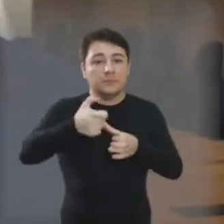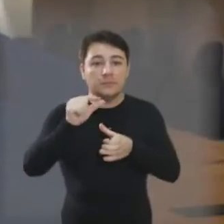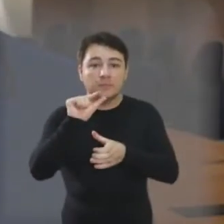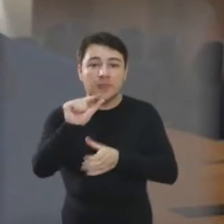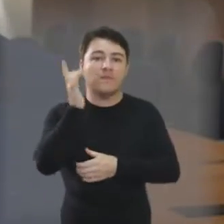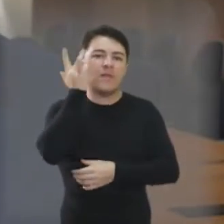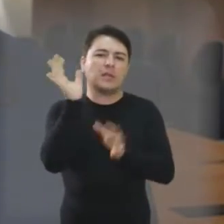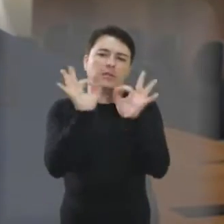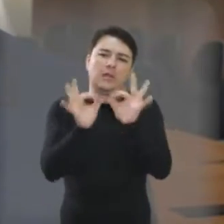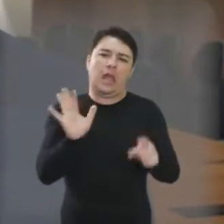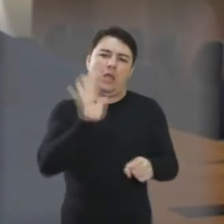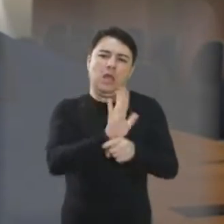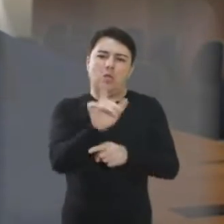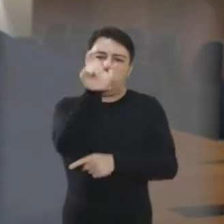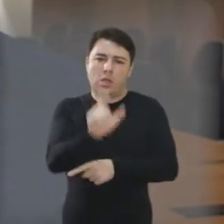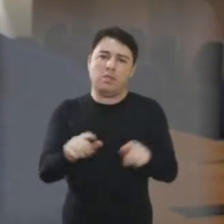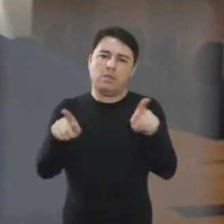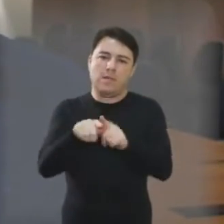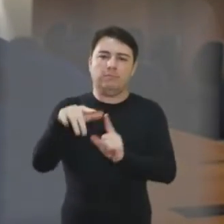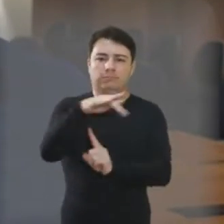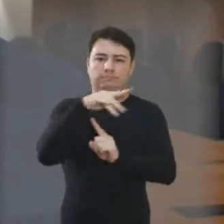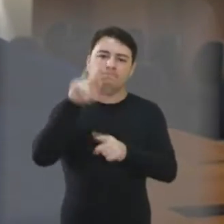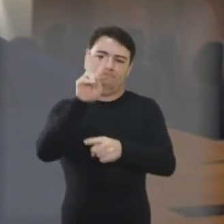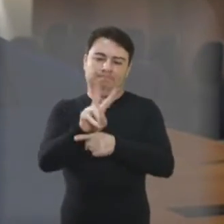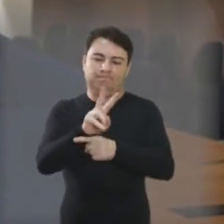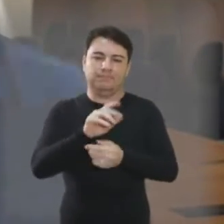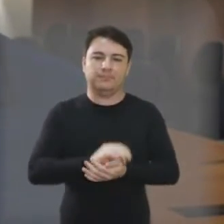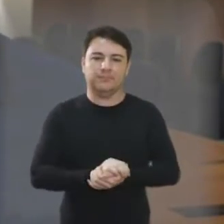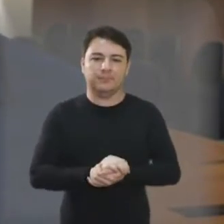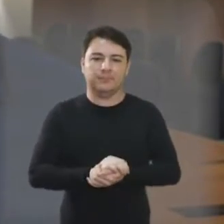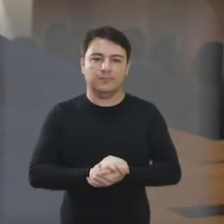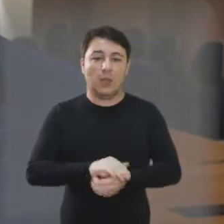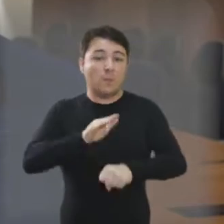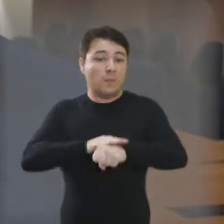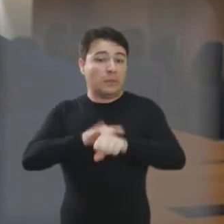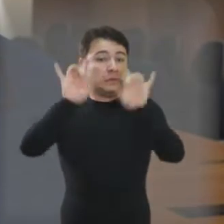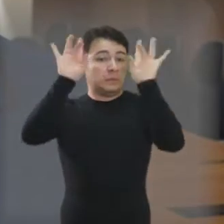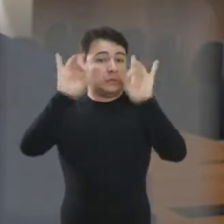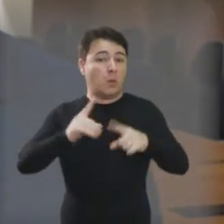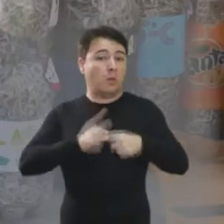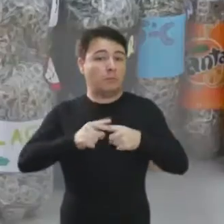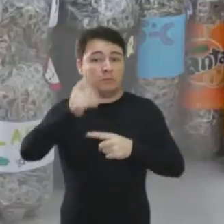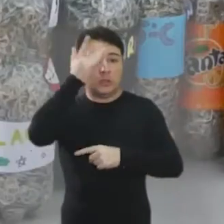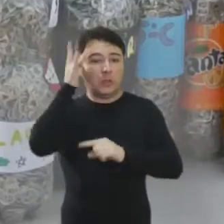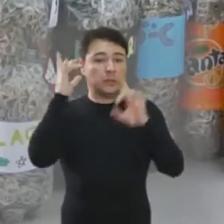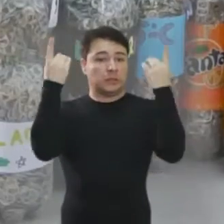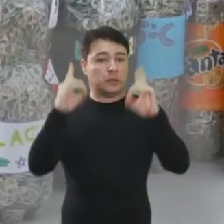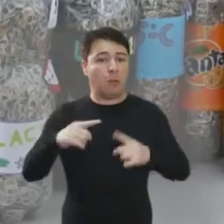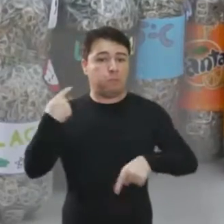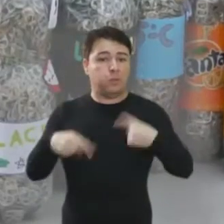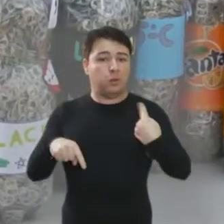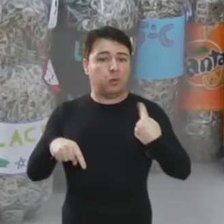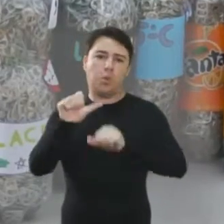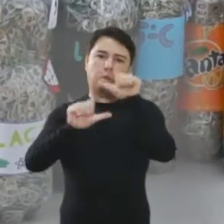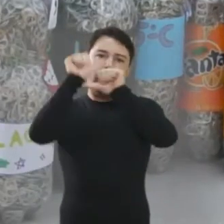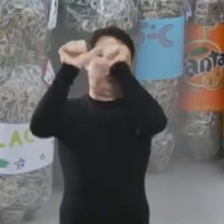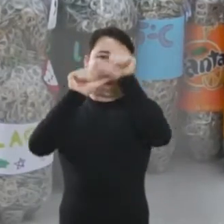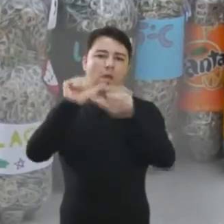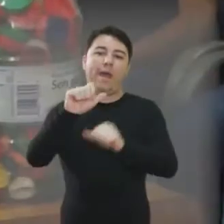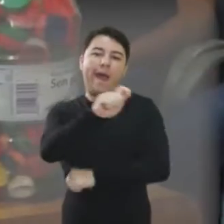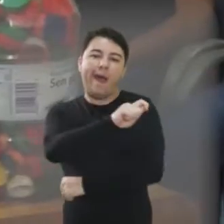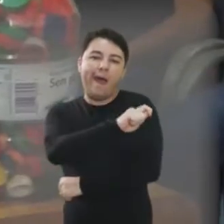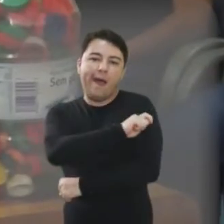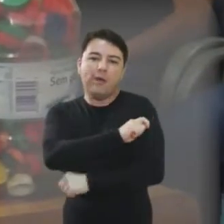É um momento muito especial, ou seja, a melhoria das políticas públicas para as pessoas que vivem com deficiência, a solidariedade dos nossos